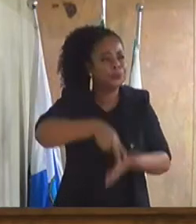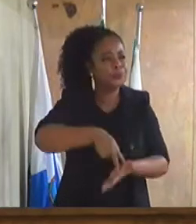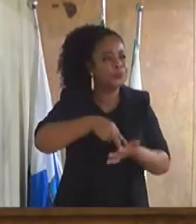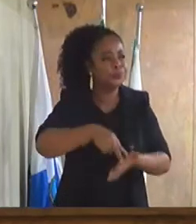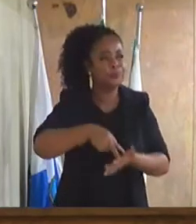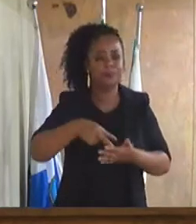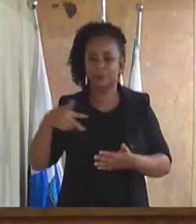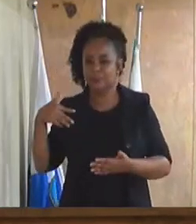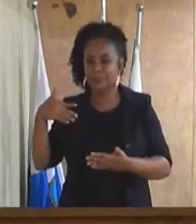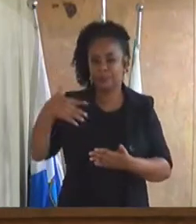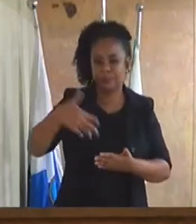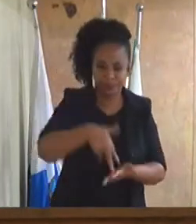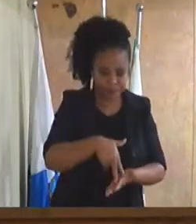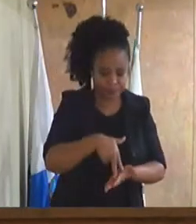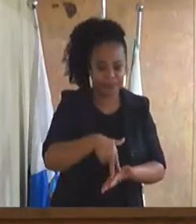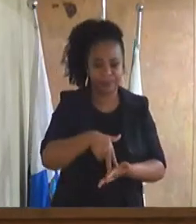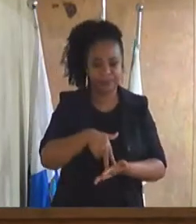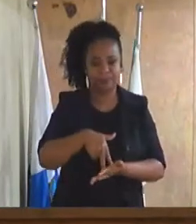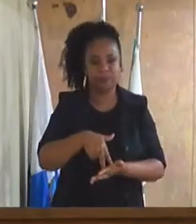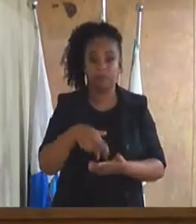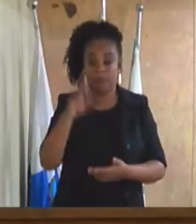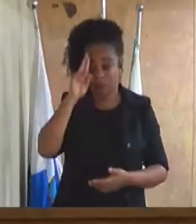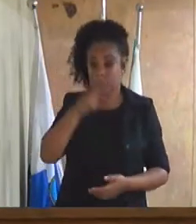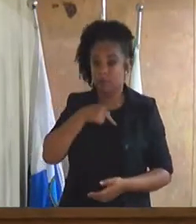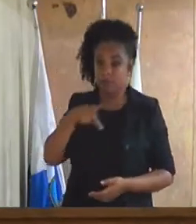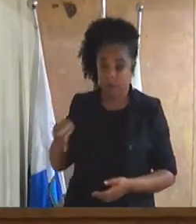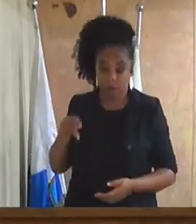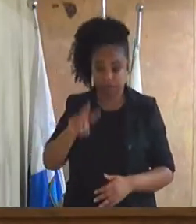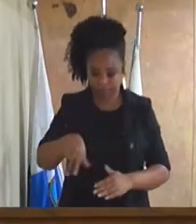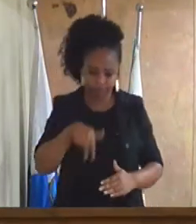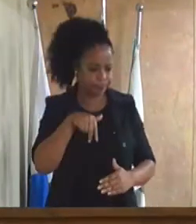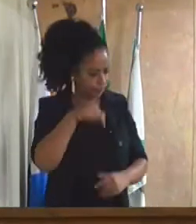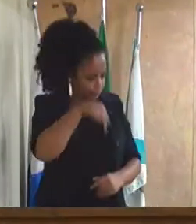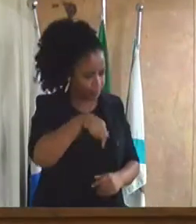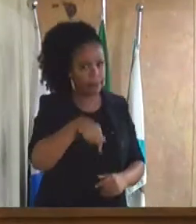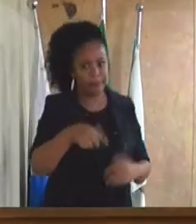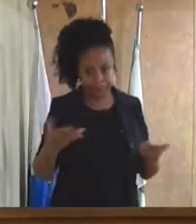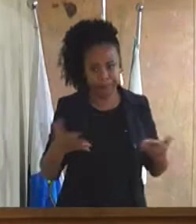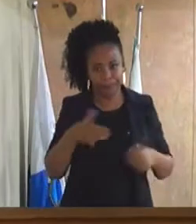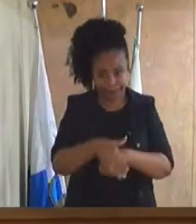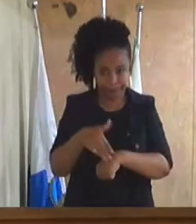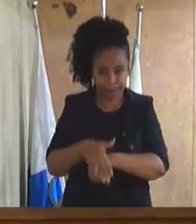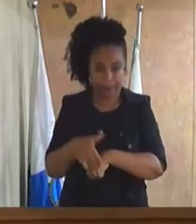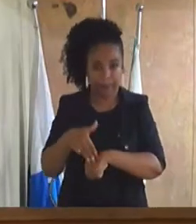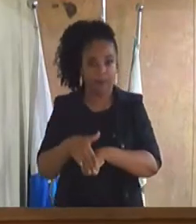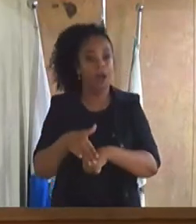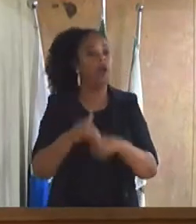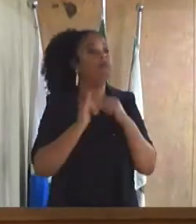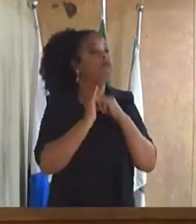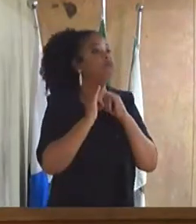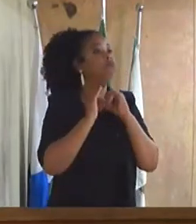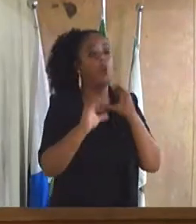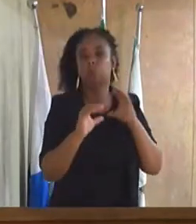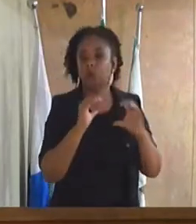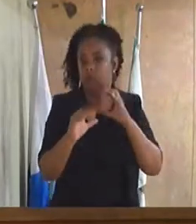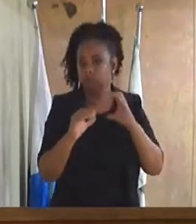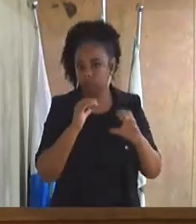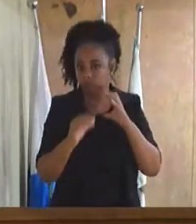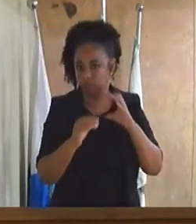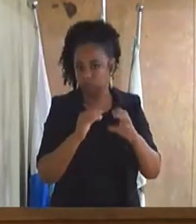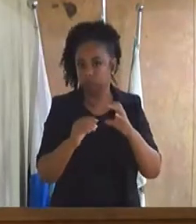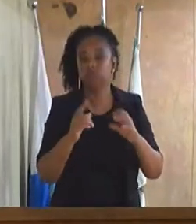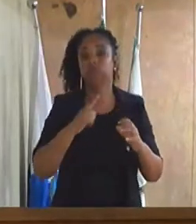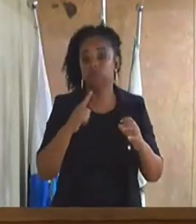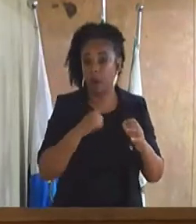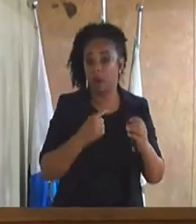Seu presidente, venha a esta tribuna nesta noite comunicar a esta casa que tem em minhas